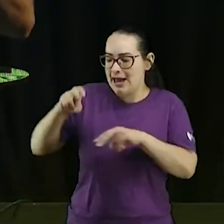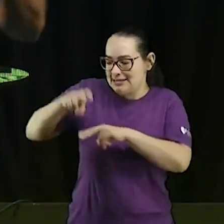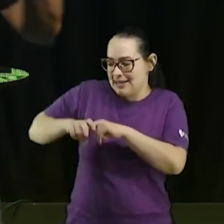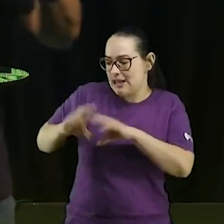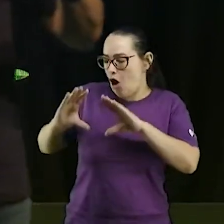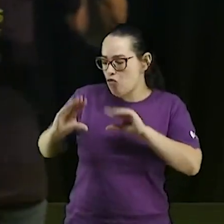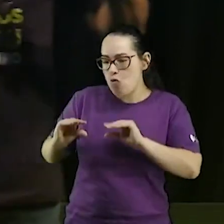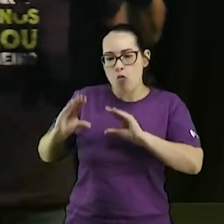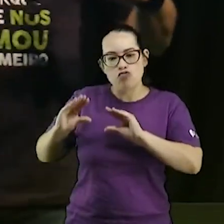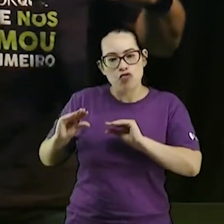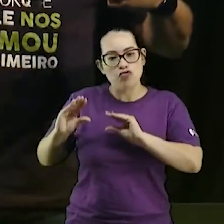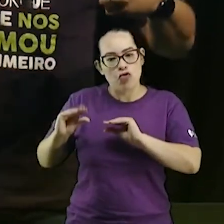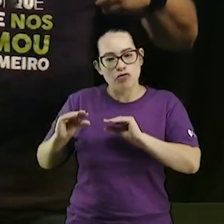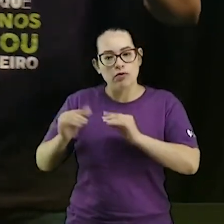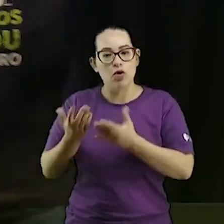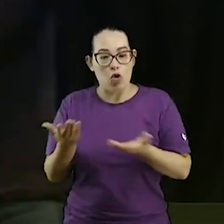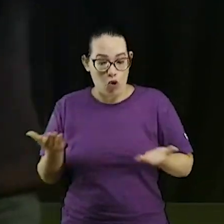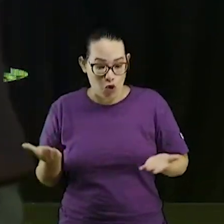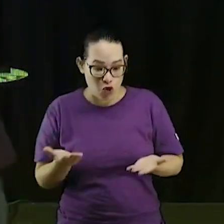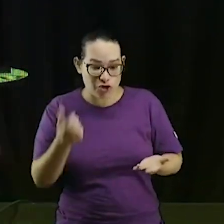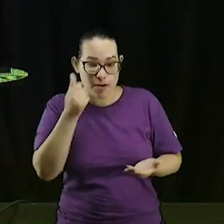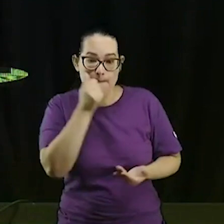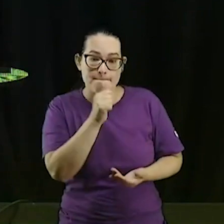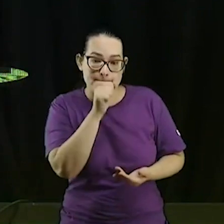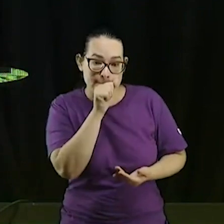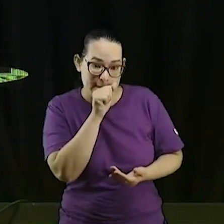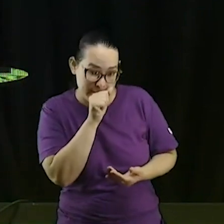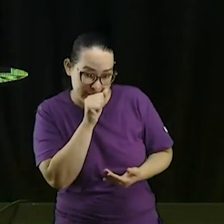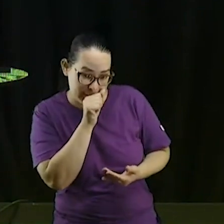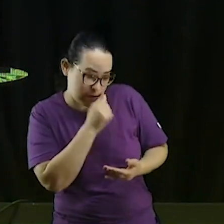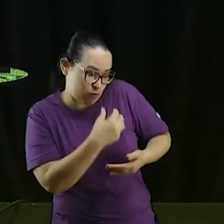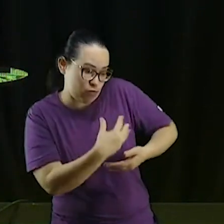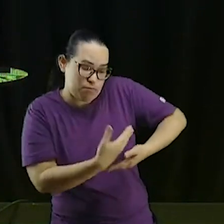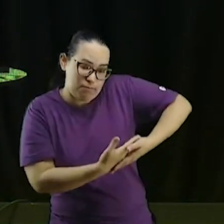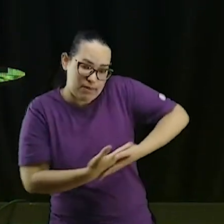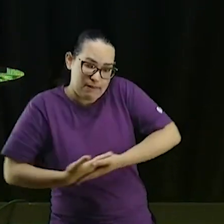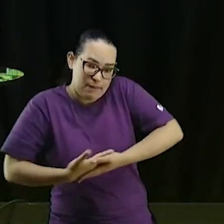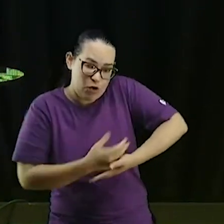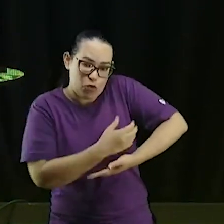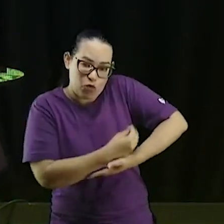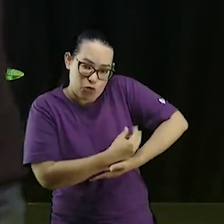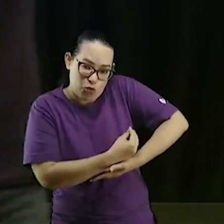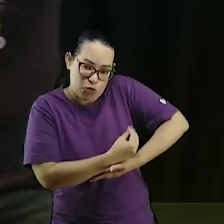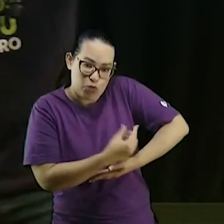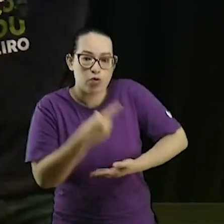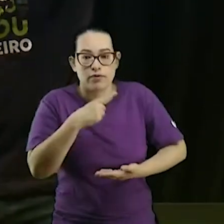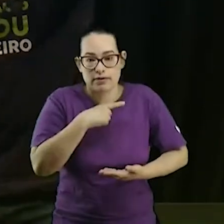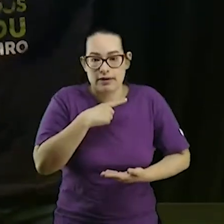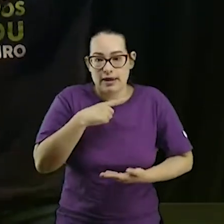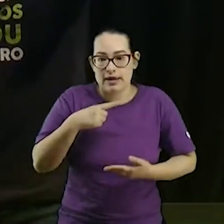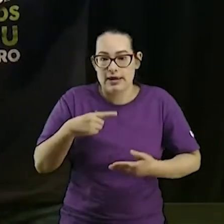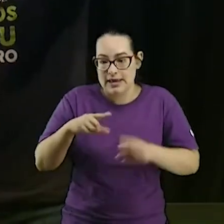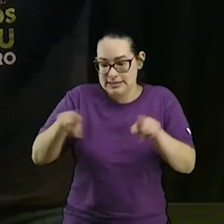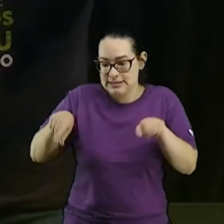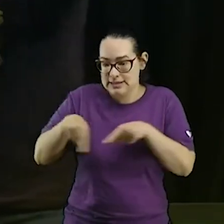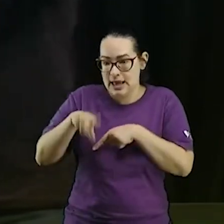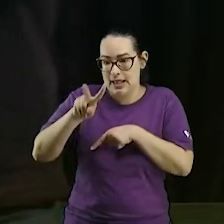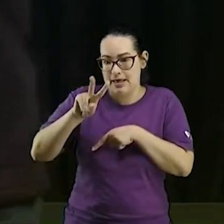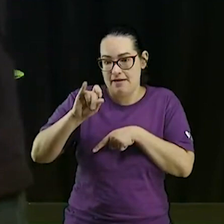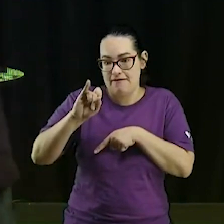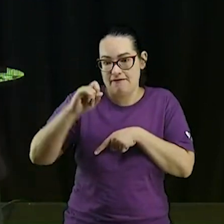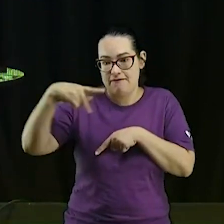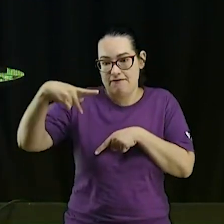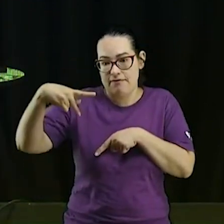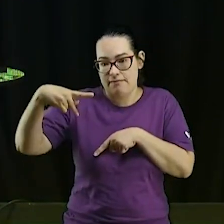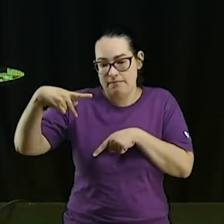mamães hoje que amamentam amamentam na sala VIP tem a sala VIP aqui e o mesmo culto que